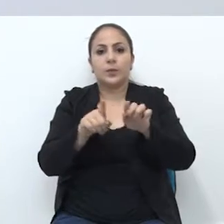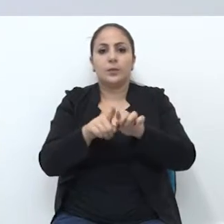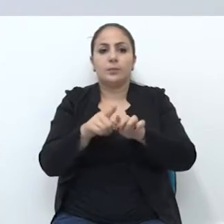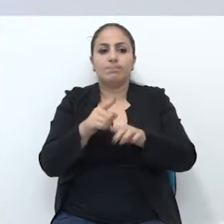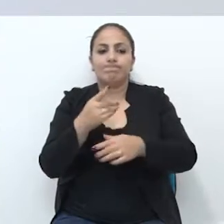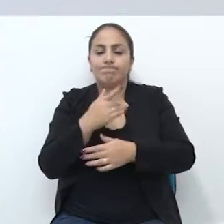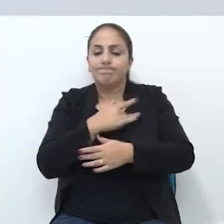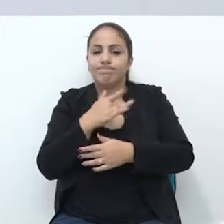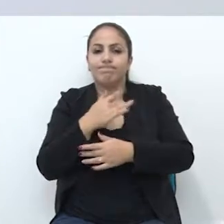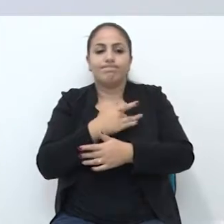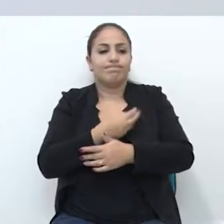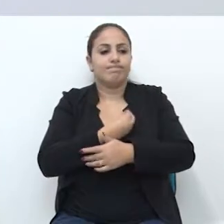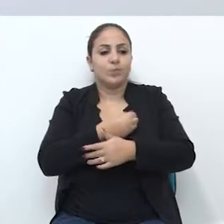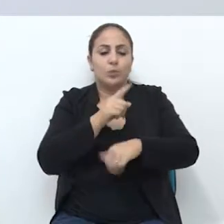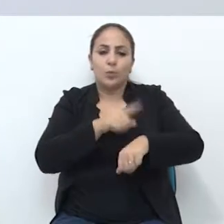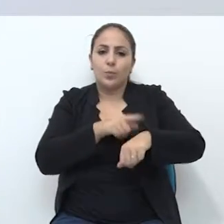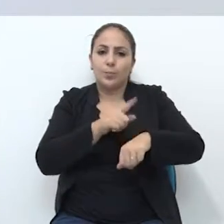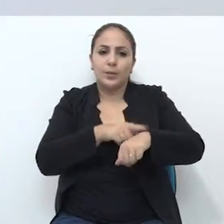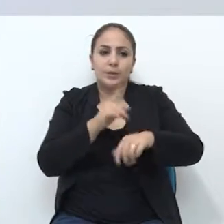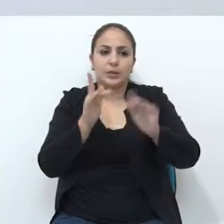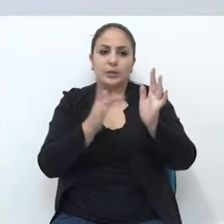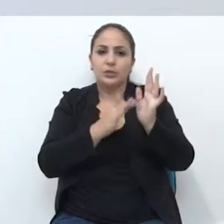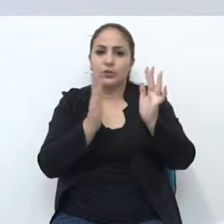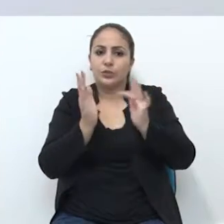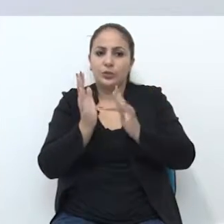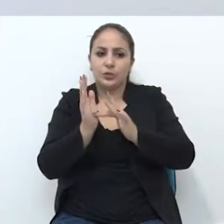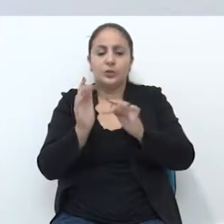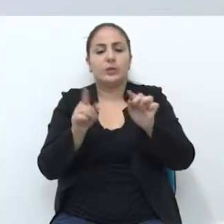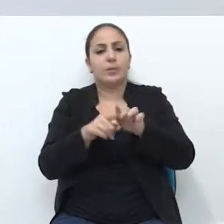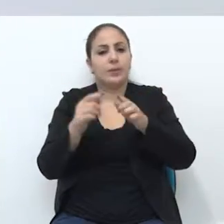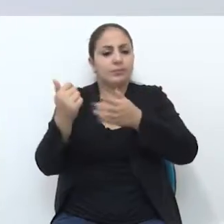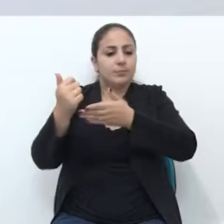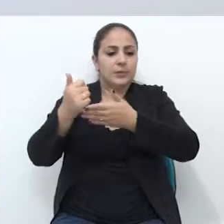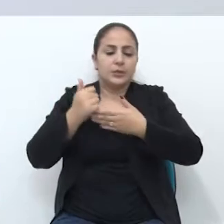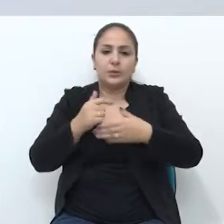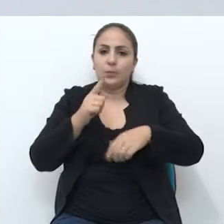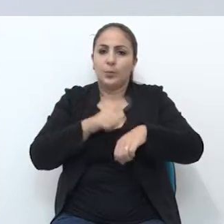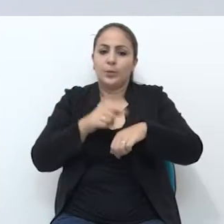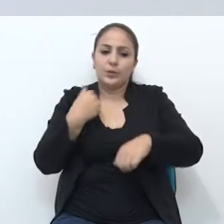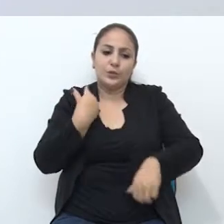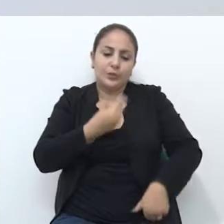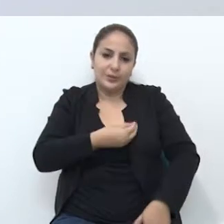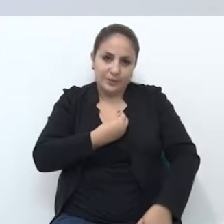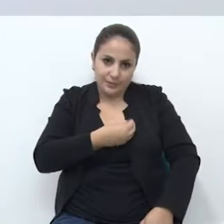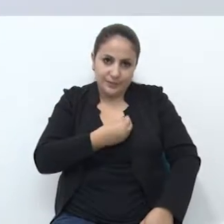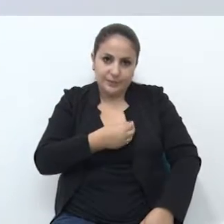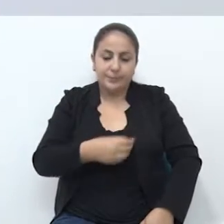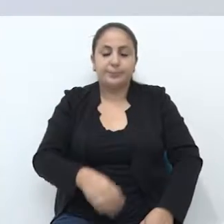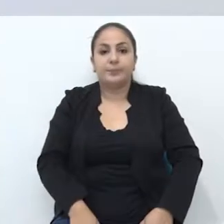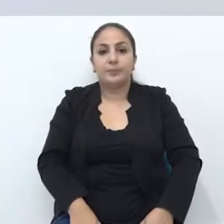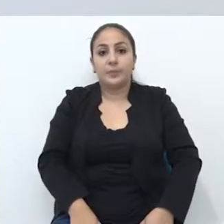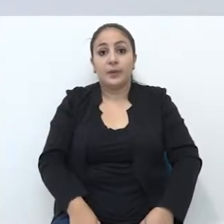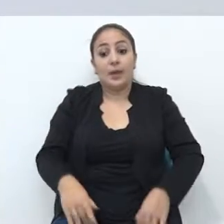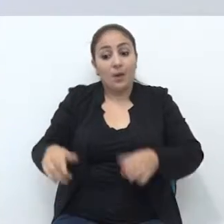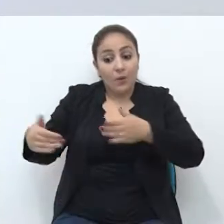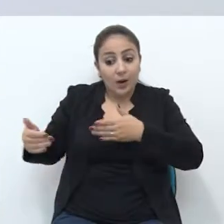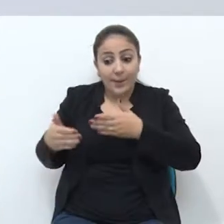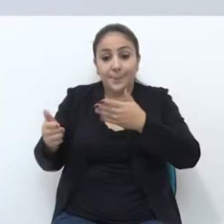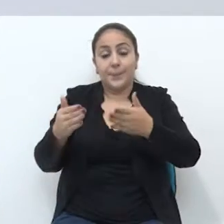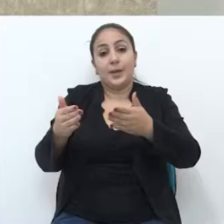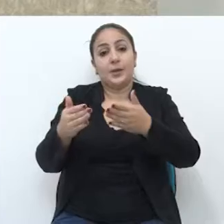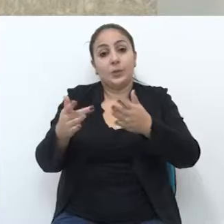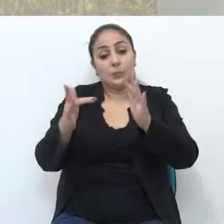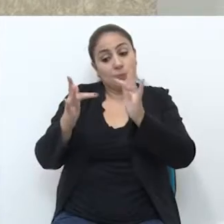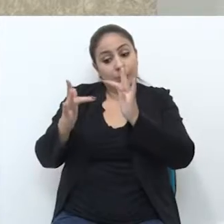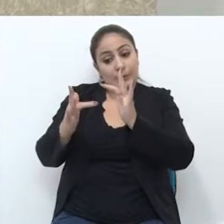vivendo esse momento que Jesus viveu e trazendo também esse momento para as nossas vidas. E ao caminharmos